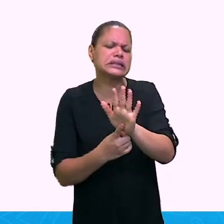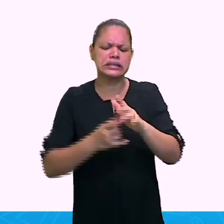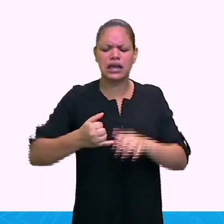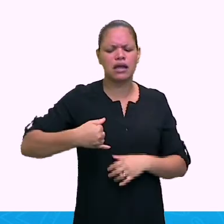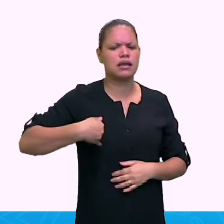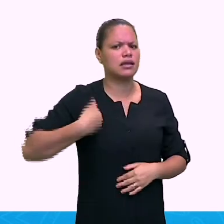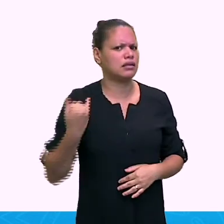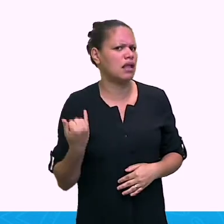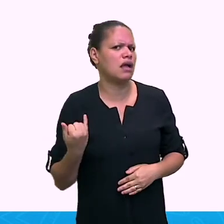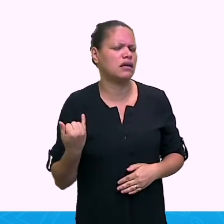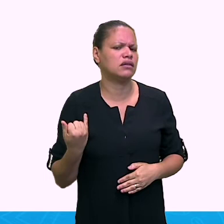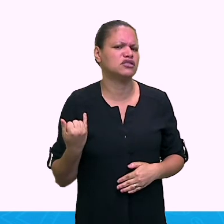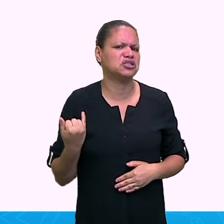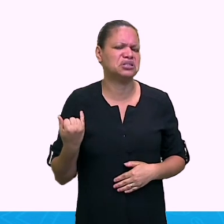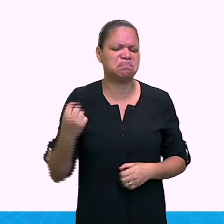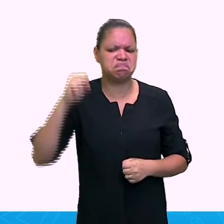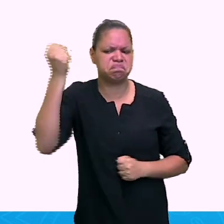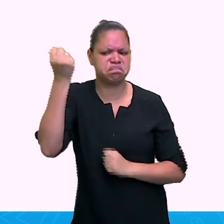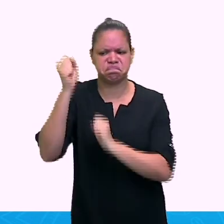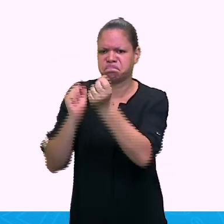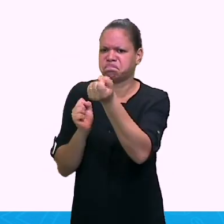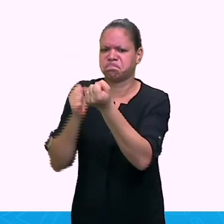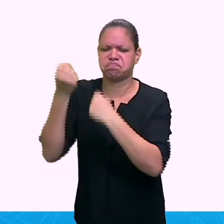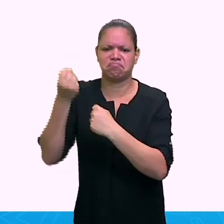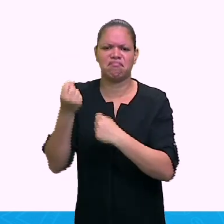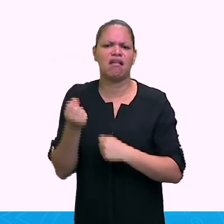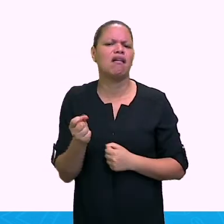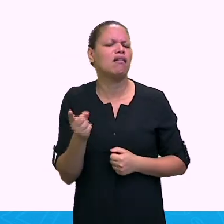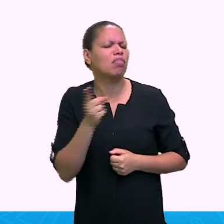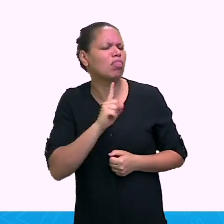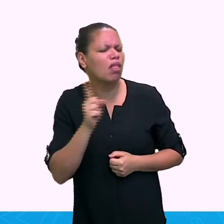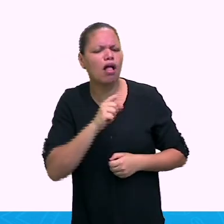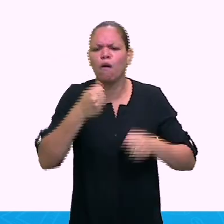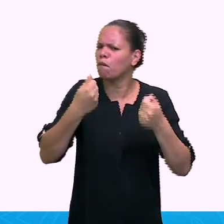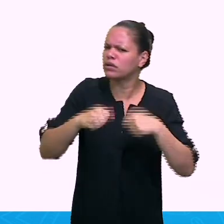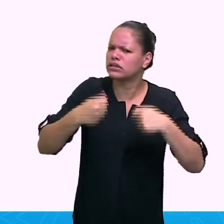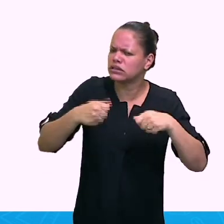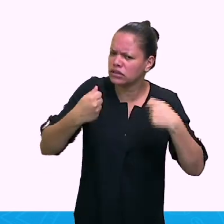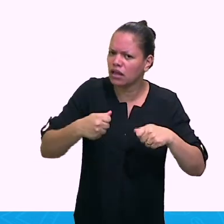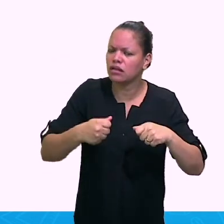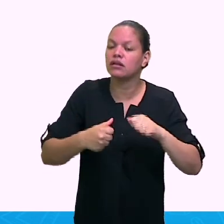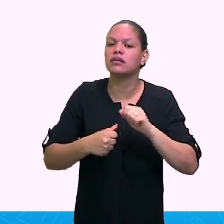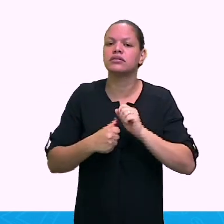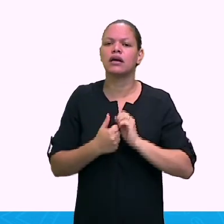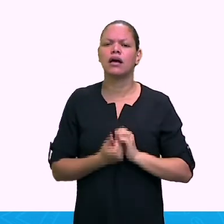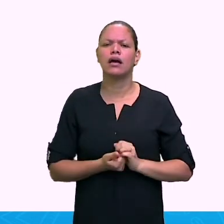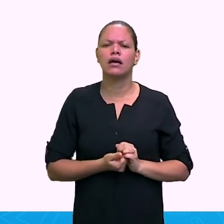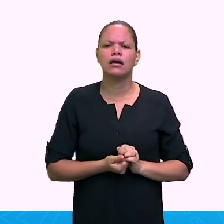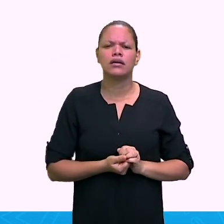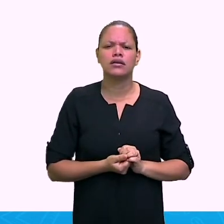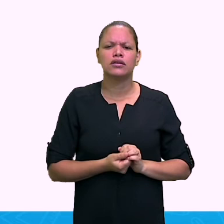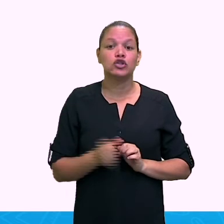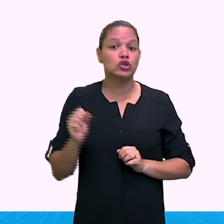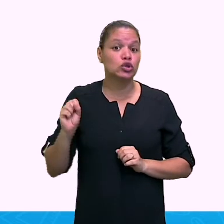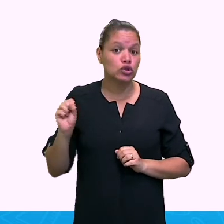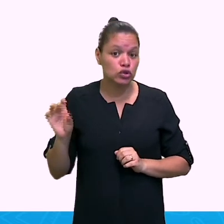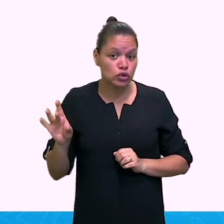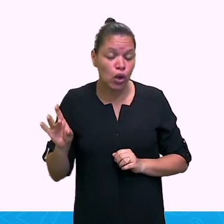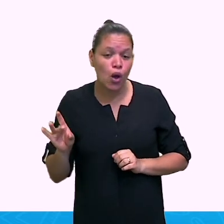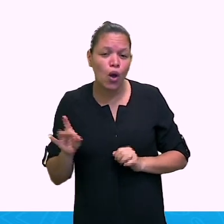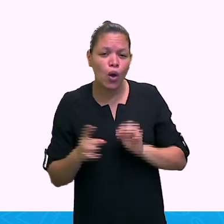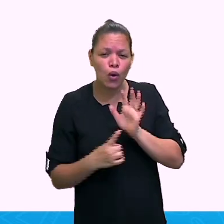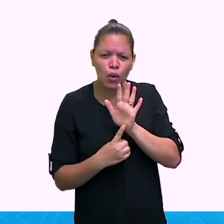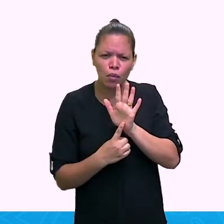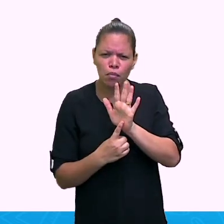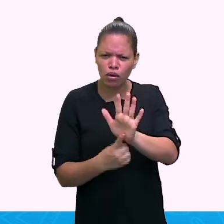de colocar isso. A gente vai falar assim, sim. I am... Vamos colocar? Que é uma empresa